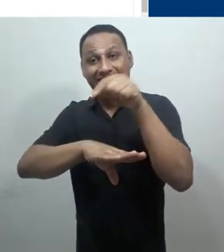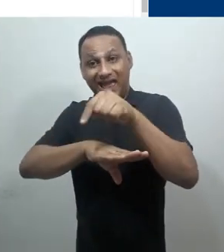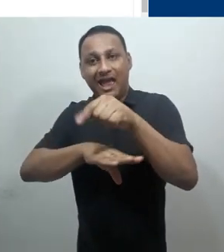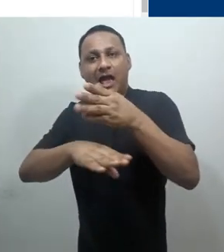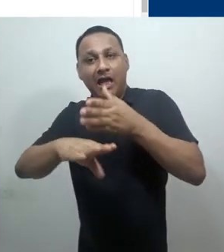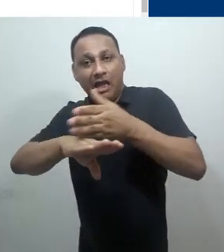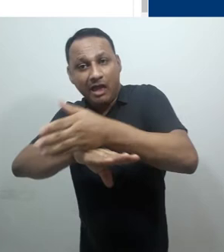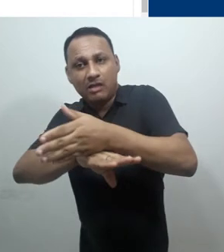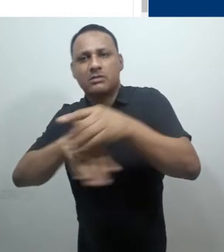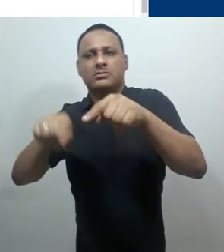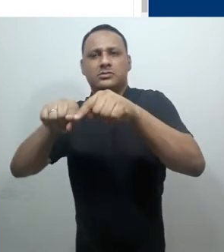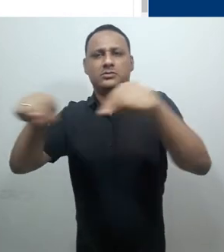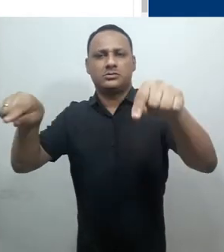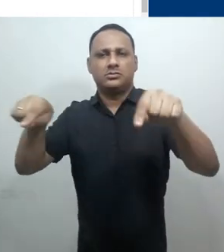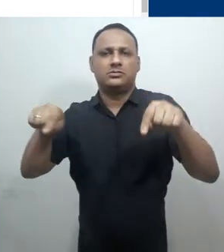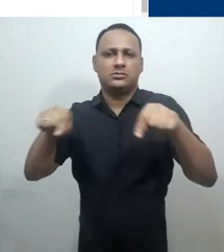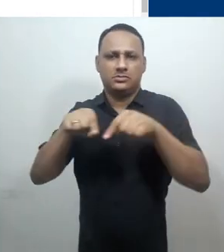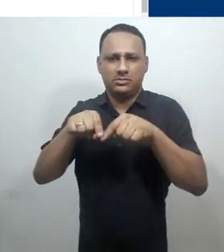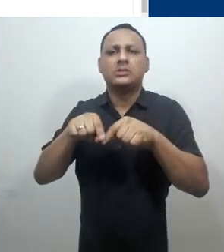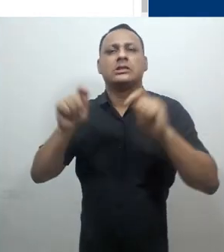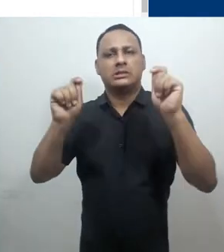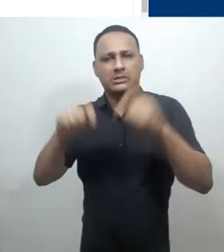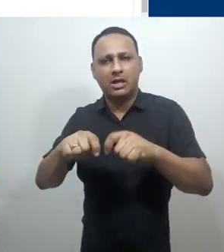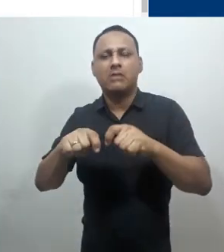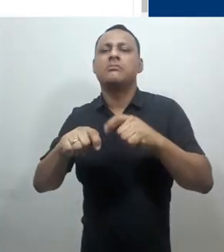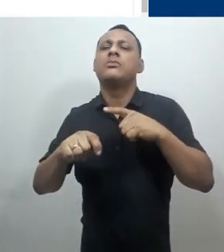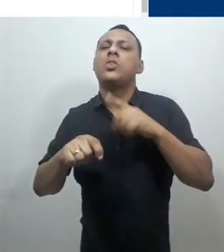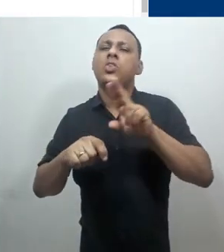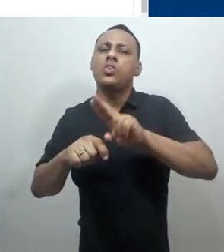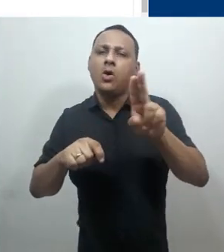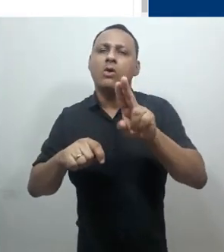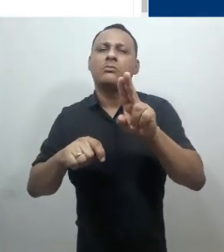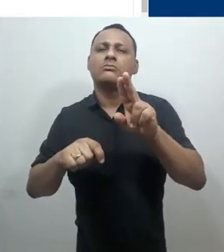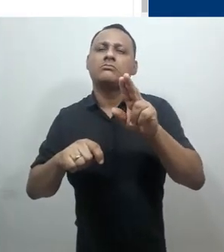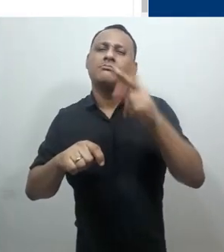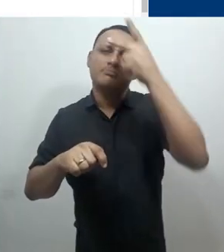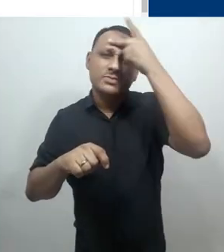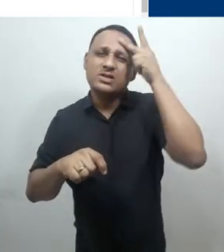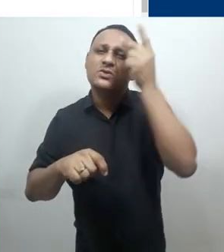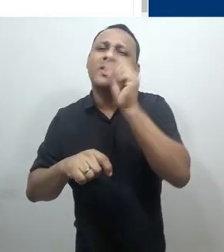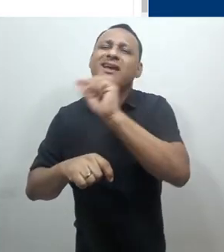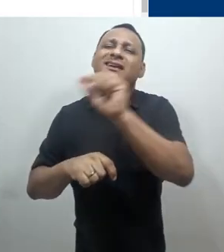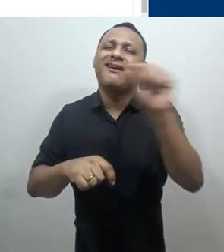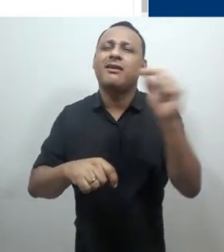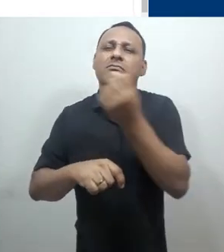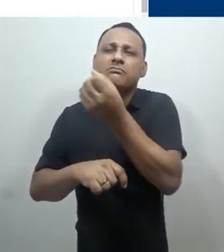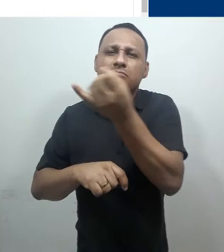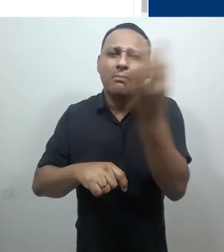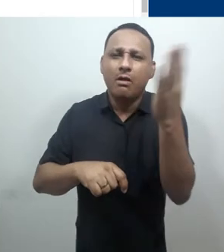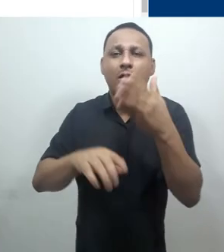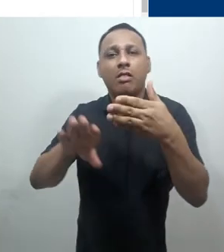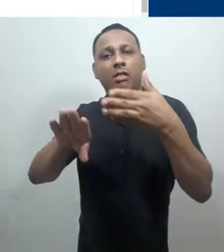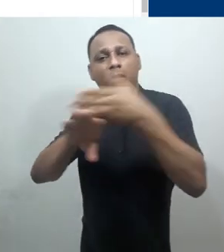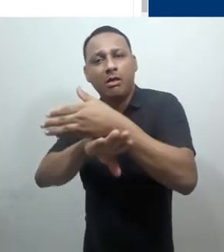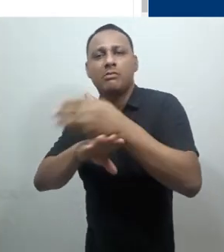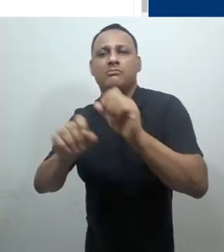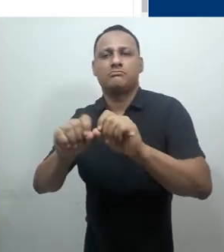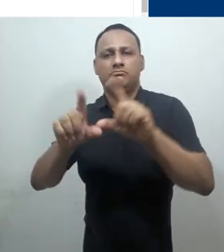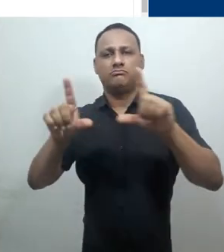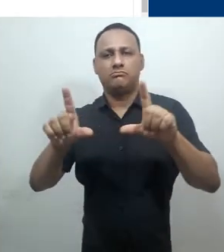E dentro da sala, podemos acessar a página de participantes no menu à esquerda. No menu de navegação,